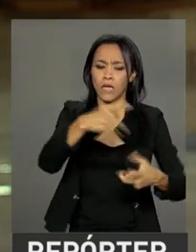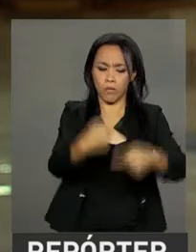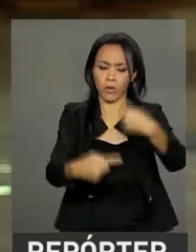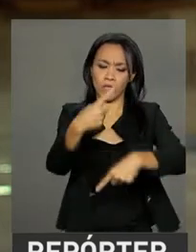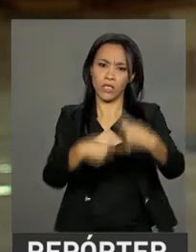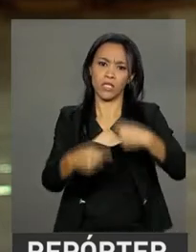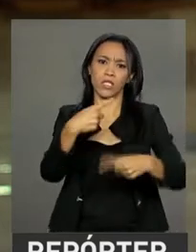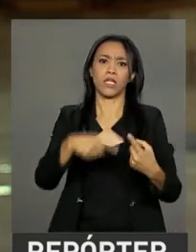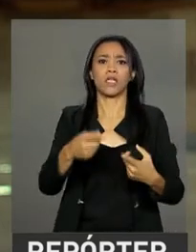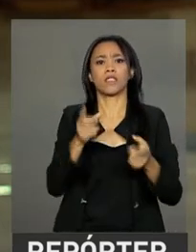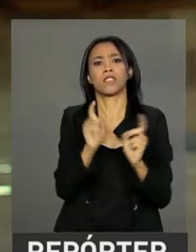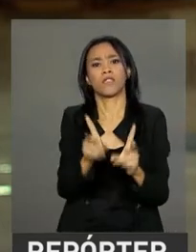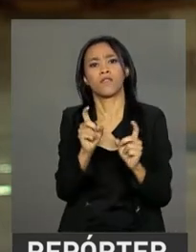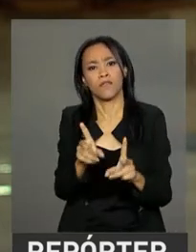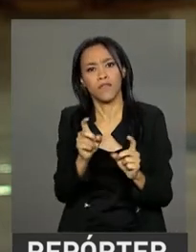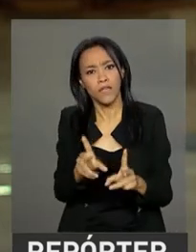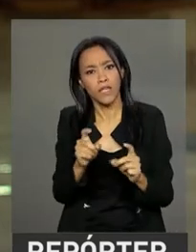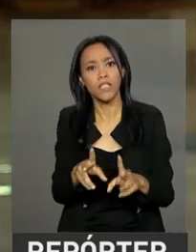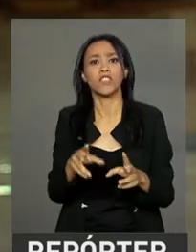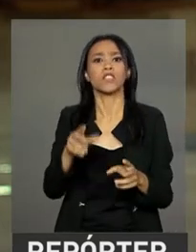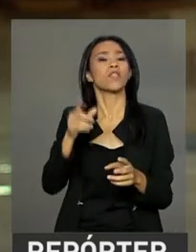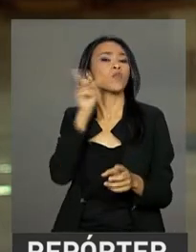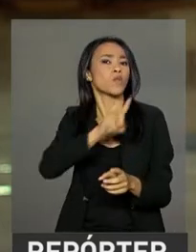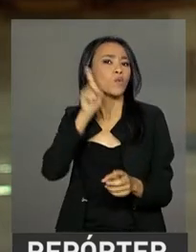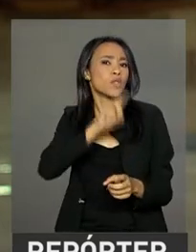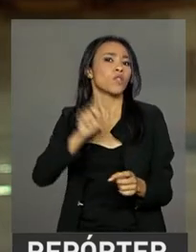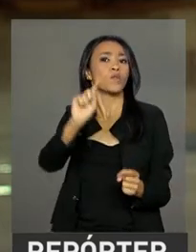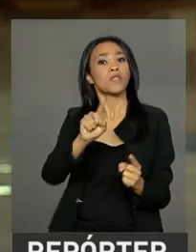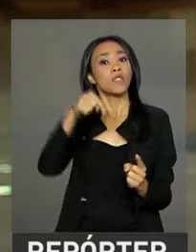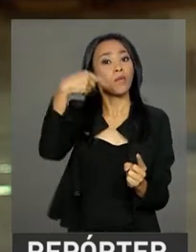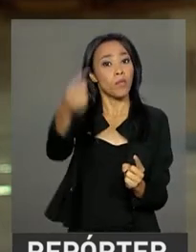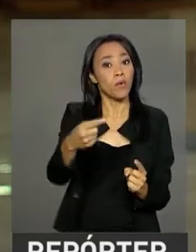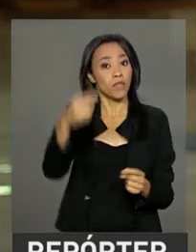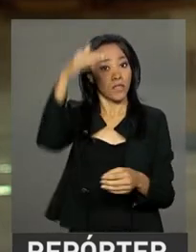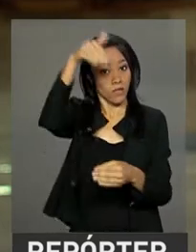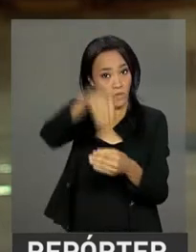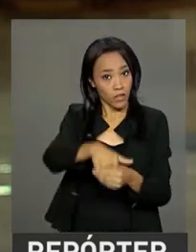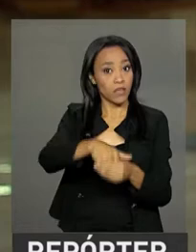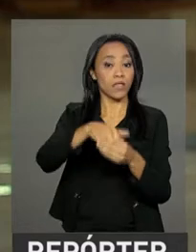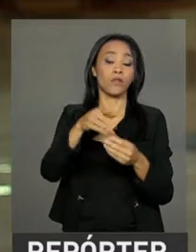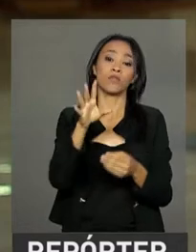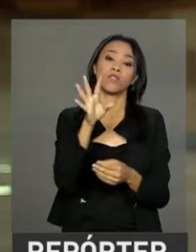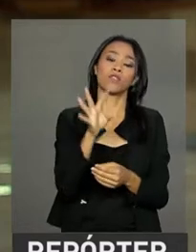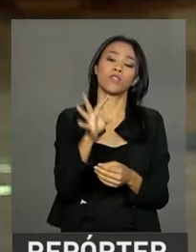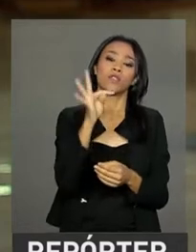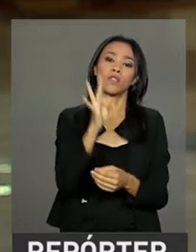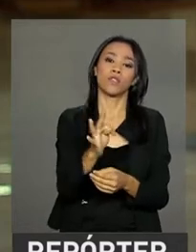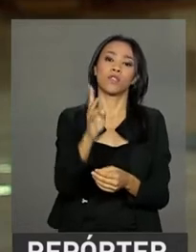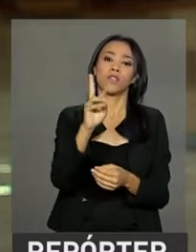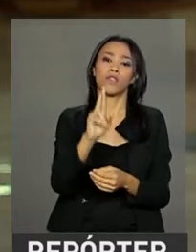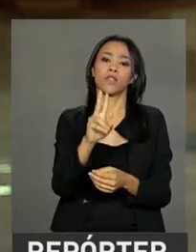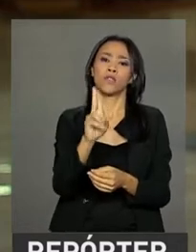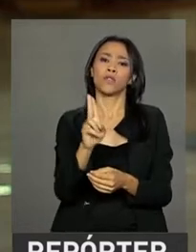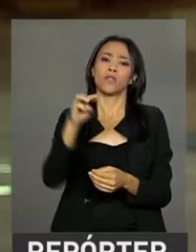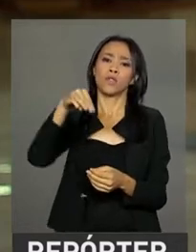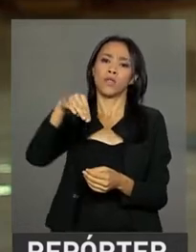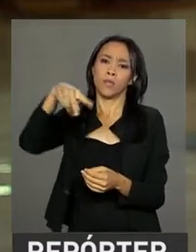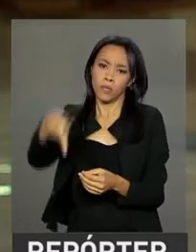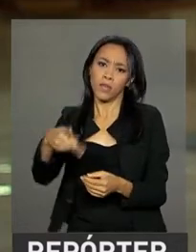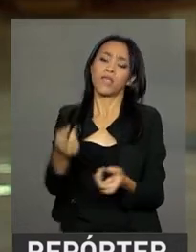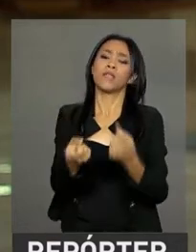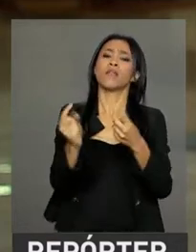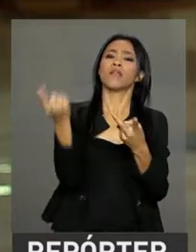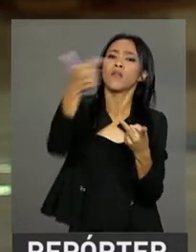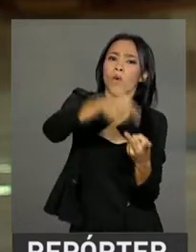conservadora e fechada dos Estados Unidos depois da eleição de Donald Trump e também com possíveis choques internos